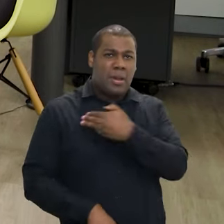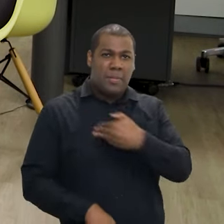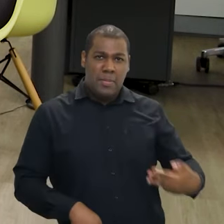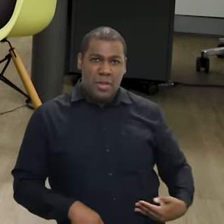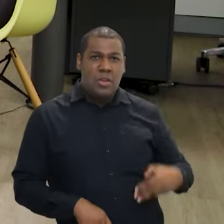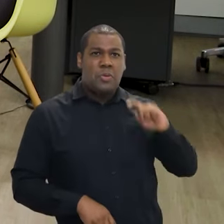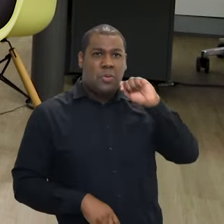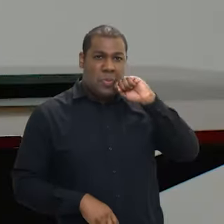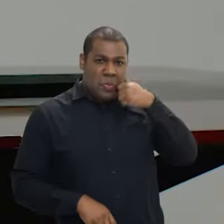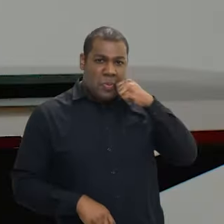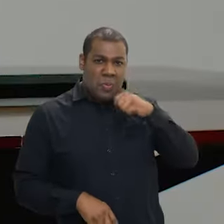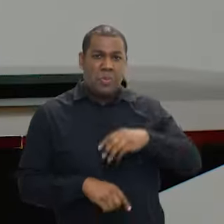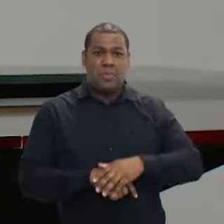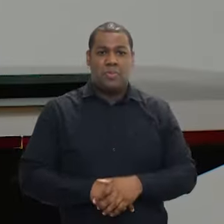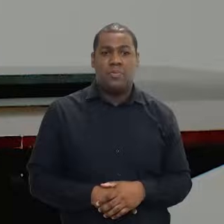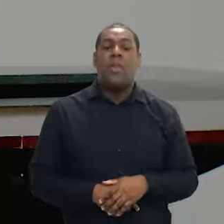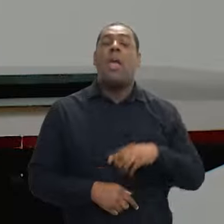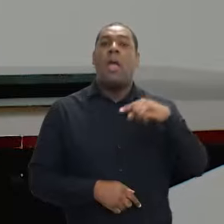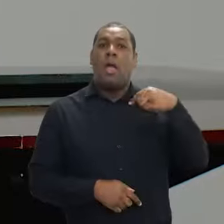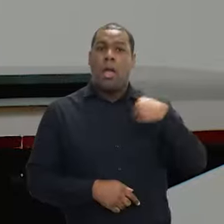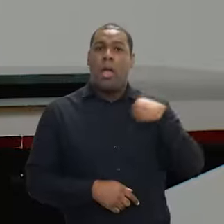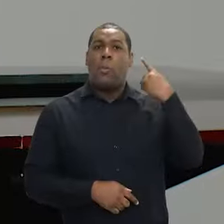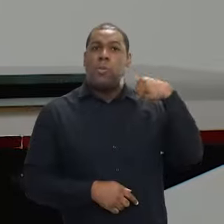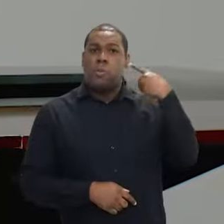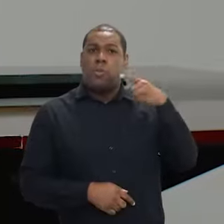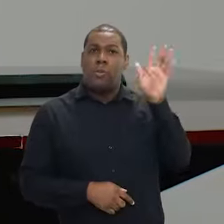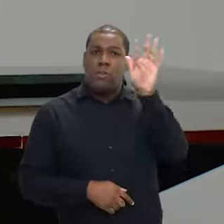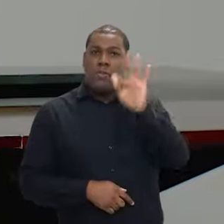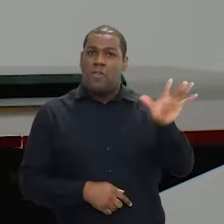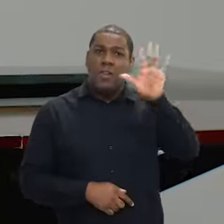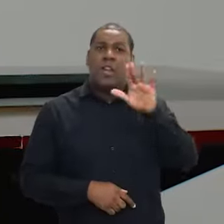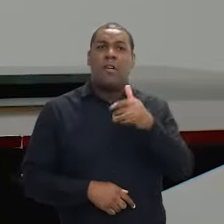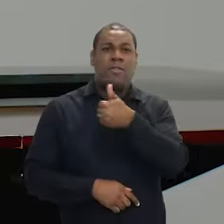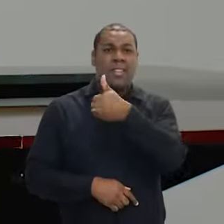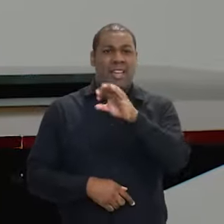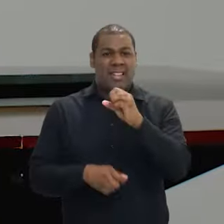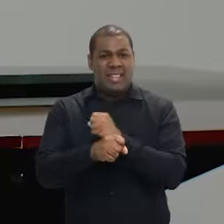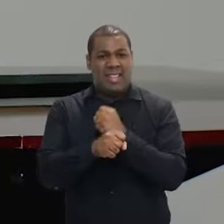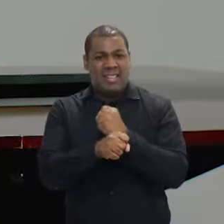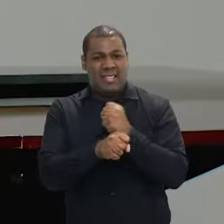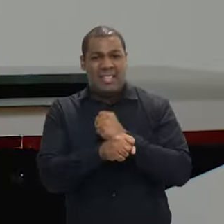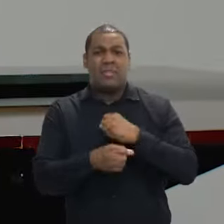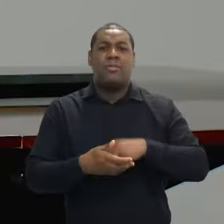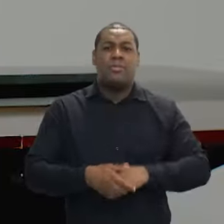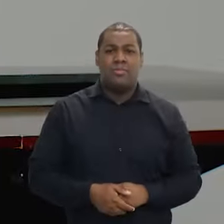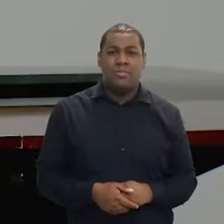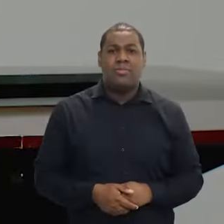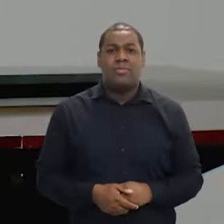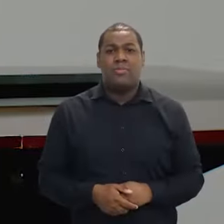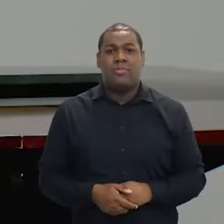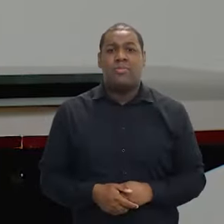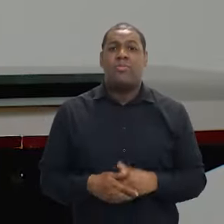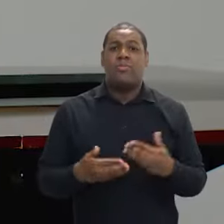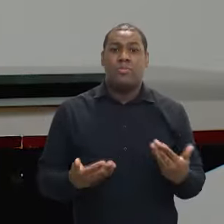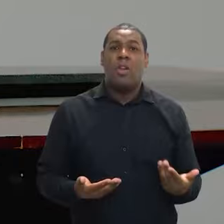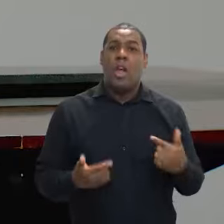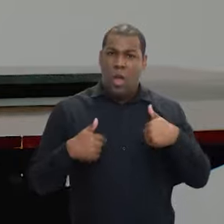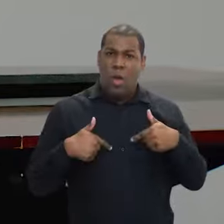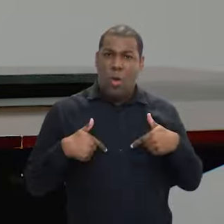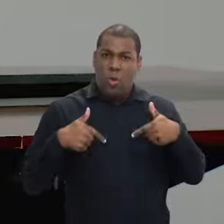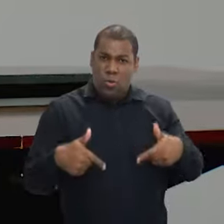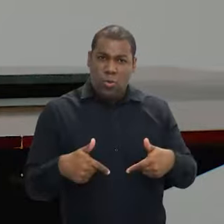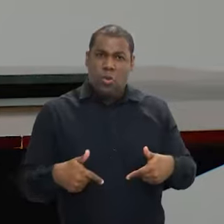defensora pública federal há mais de dez anos, antes advoguei também, especialmente com questões